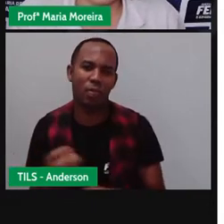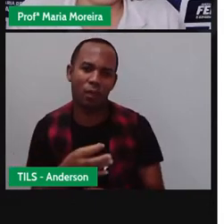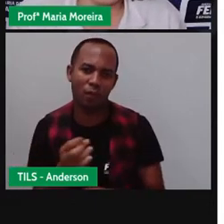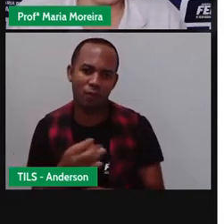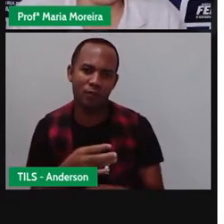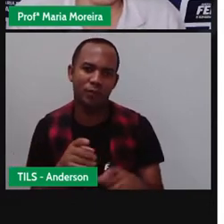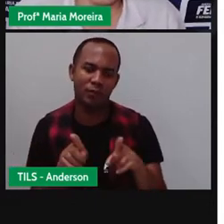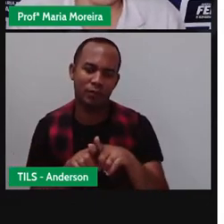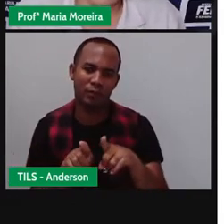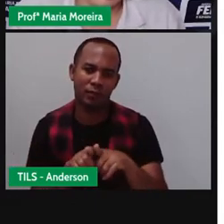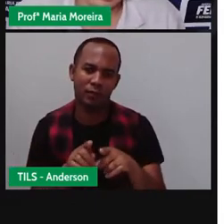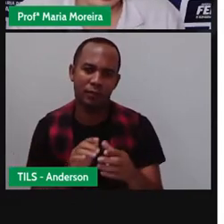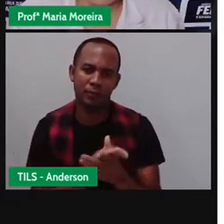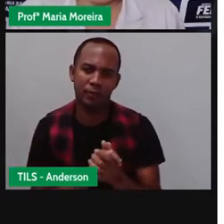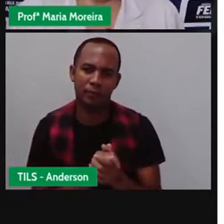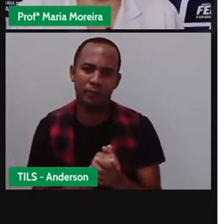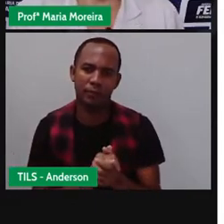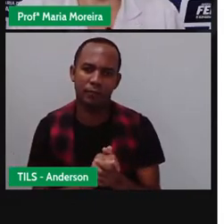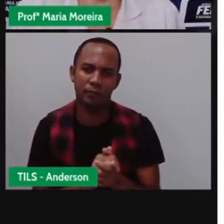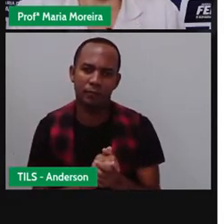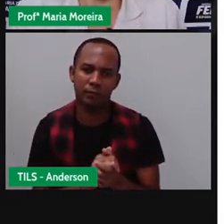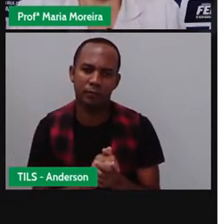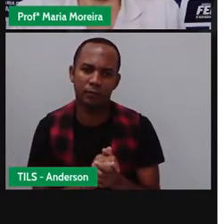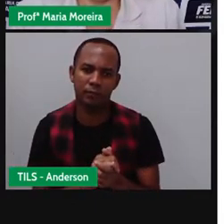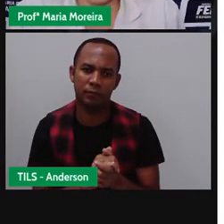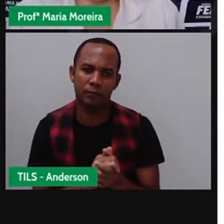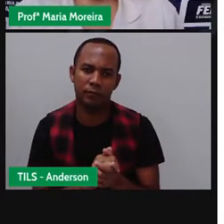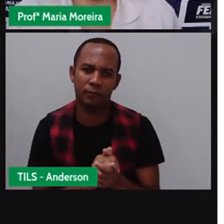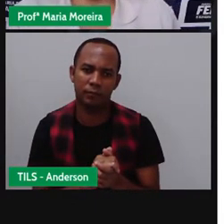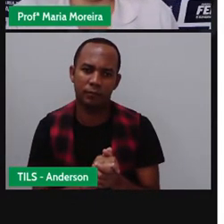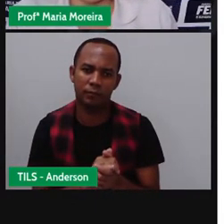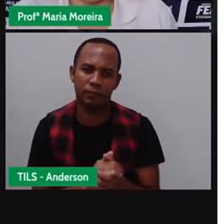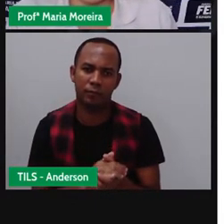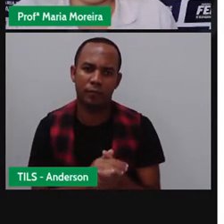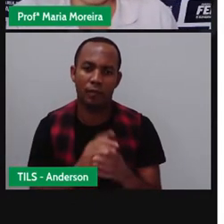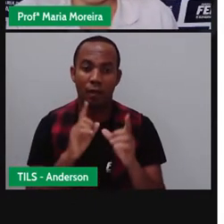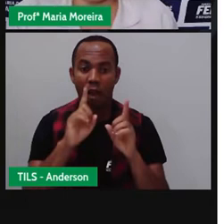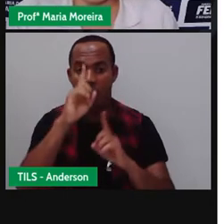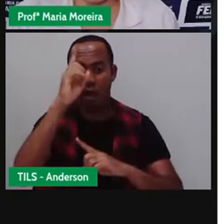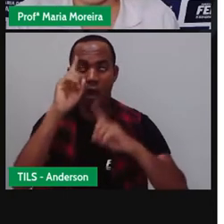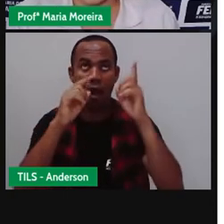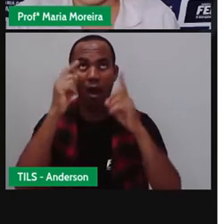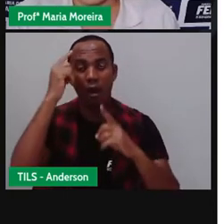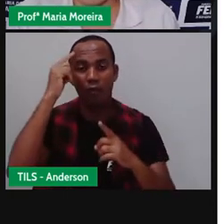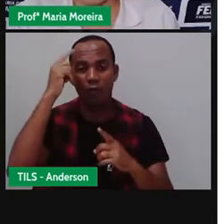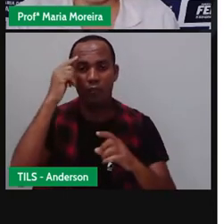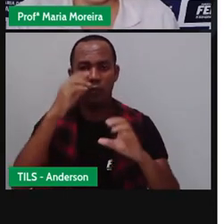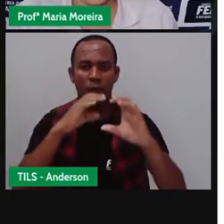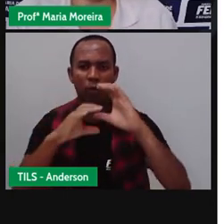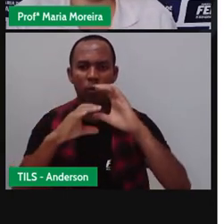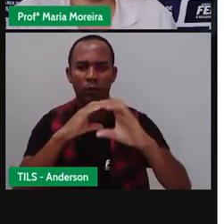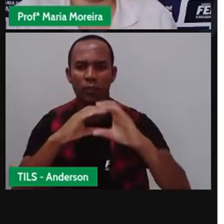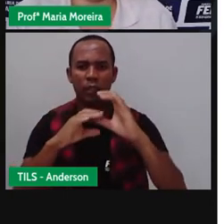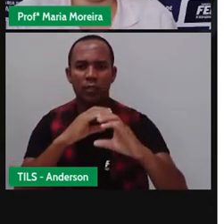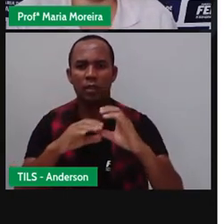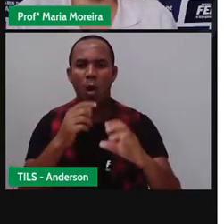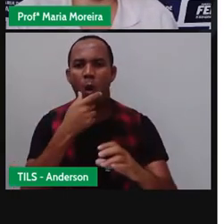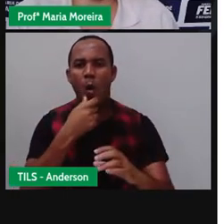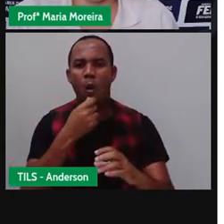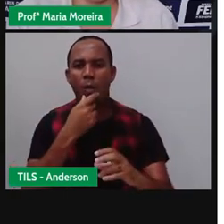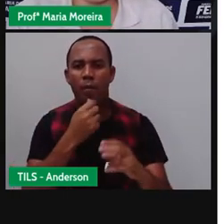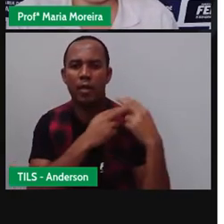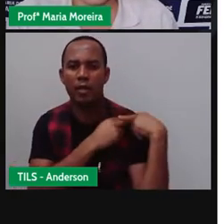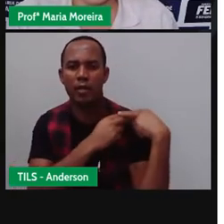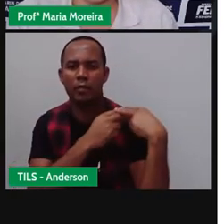telefone, né? Bom, a invenção desse meio de comunicação foi atribuída